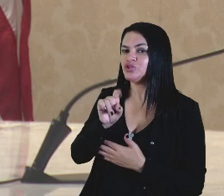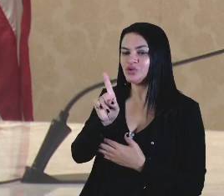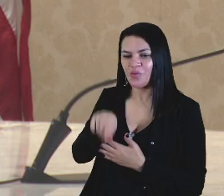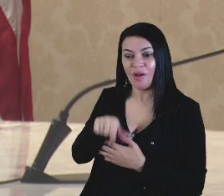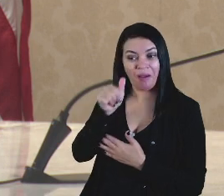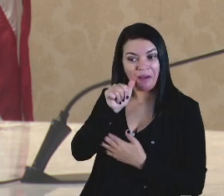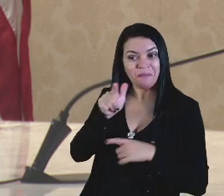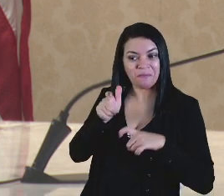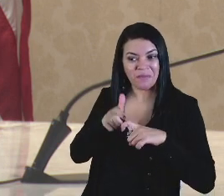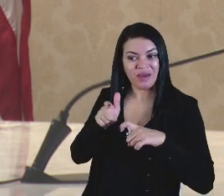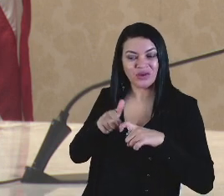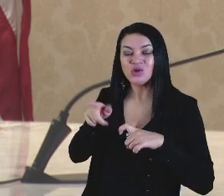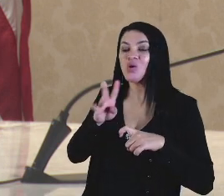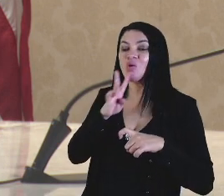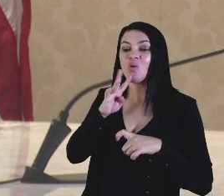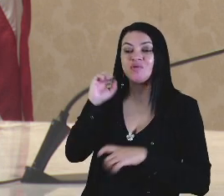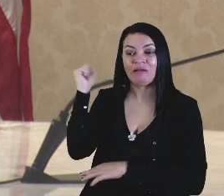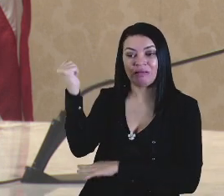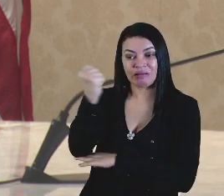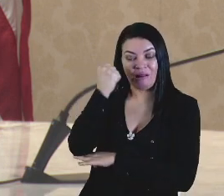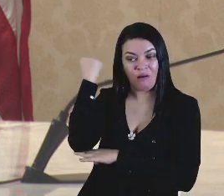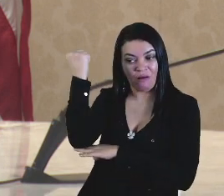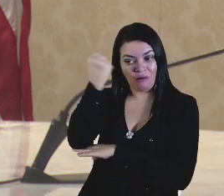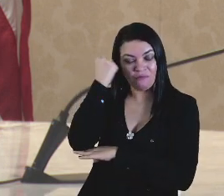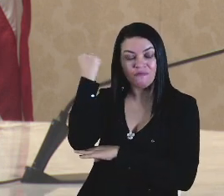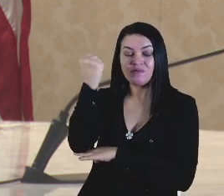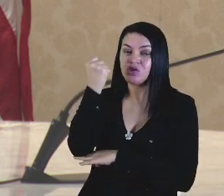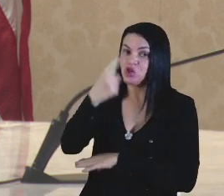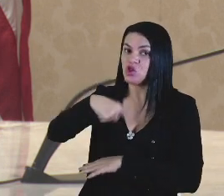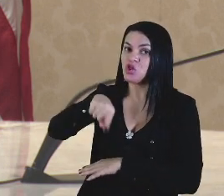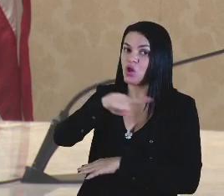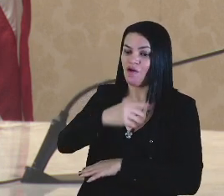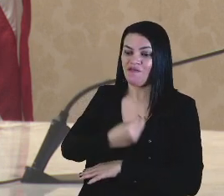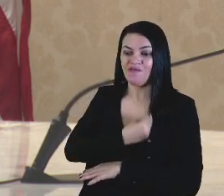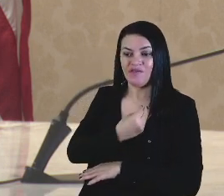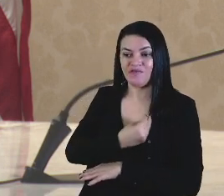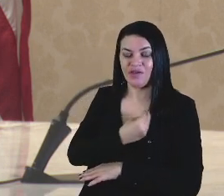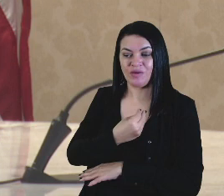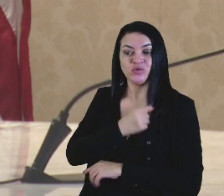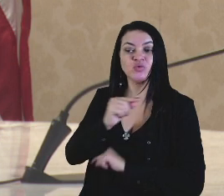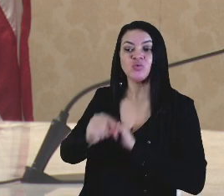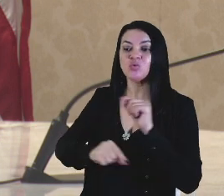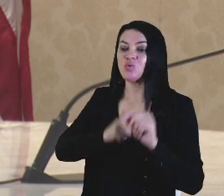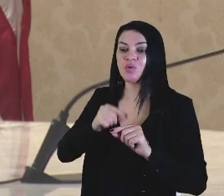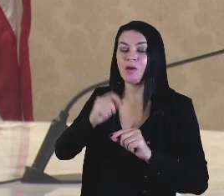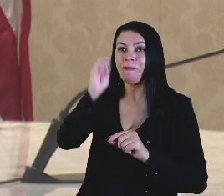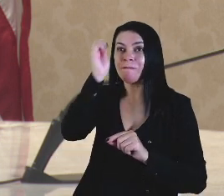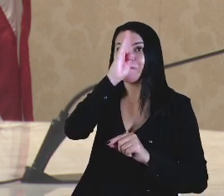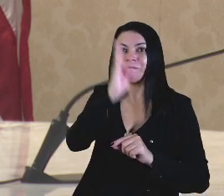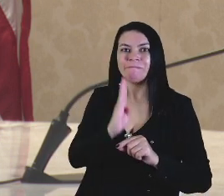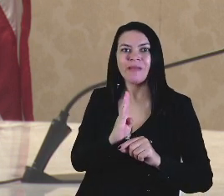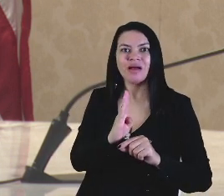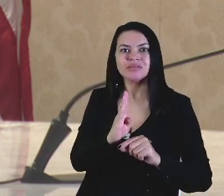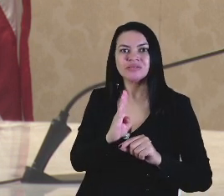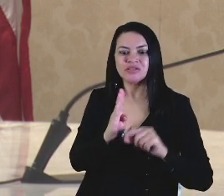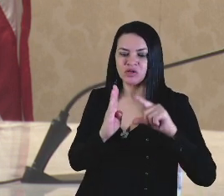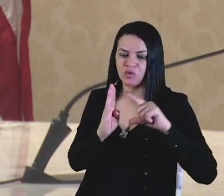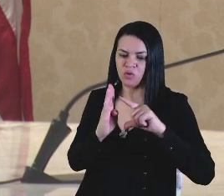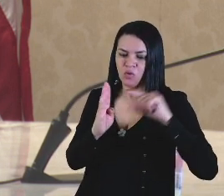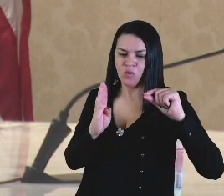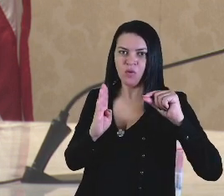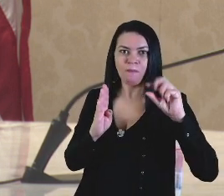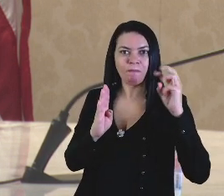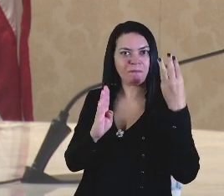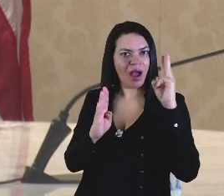da gravidade do que nós estamos vivendo, a menor taxa de letalidade do país por coronavírus, em